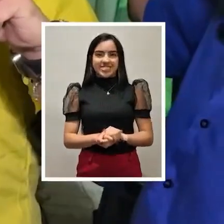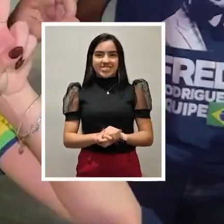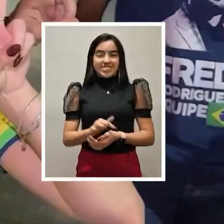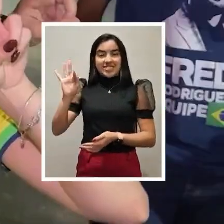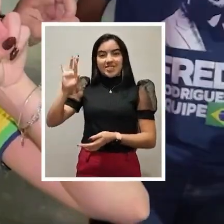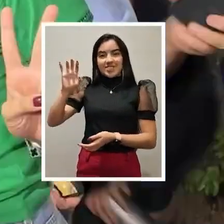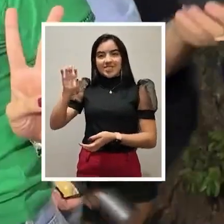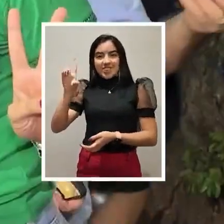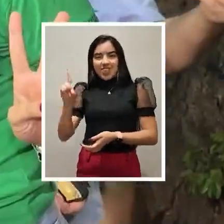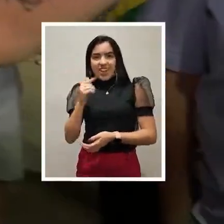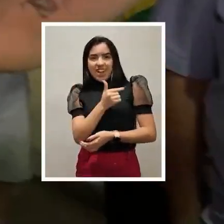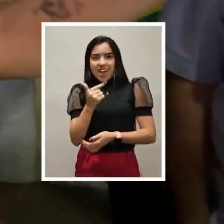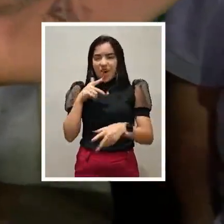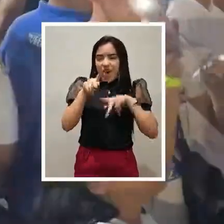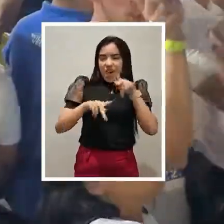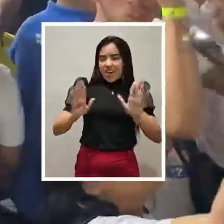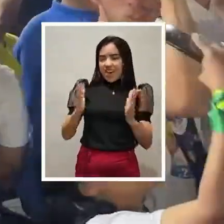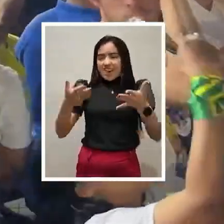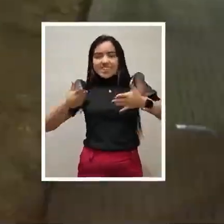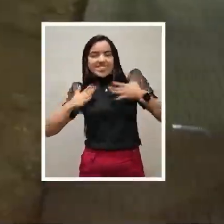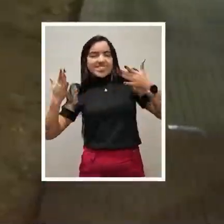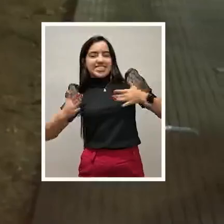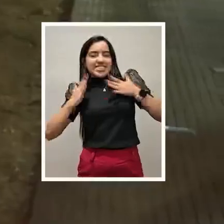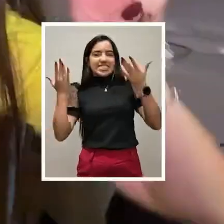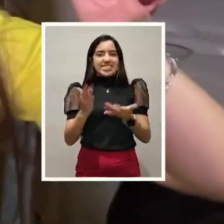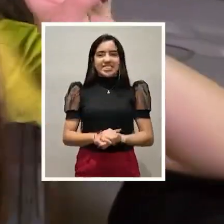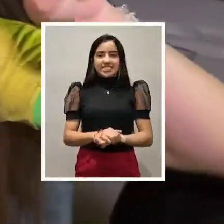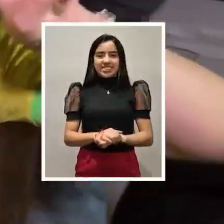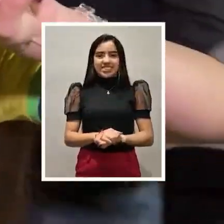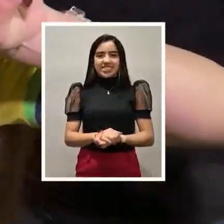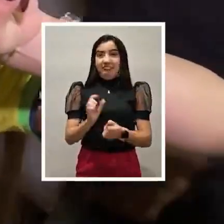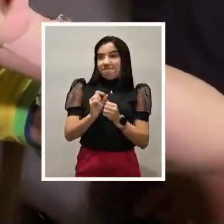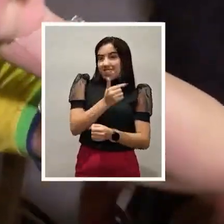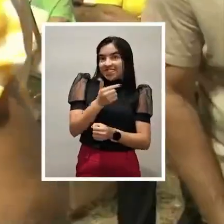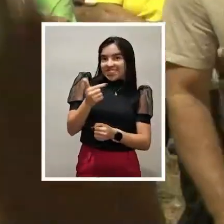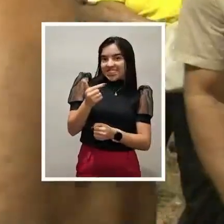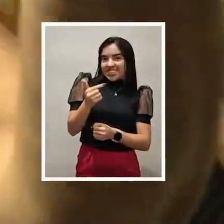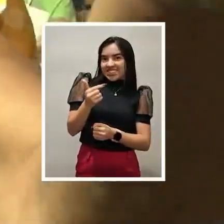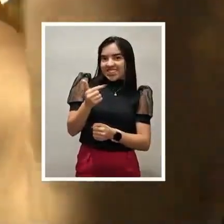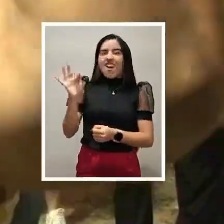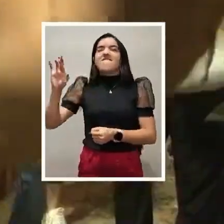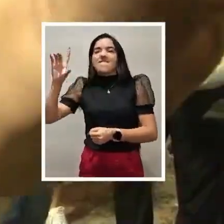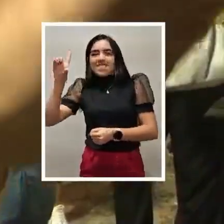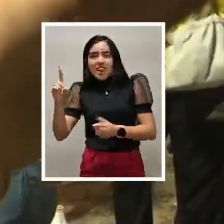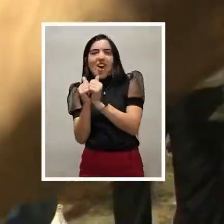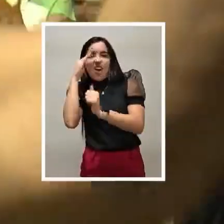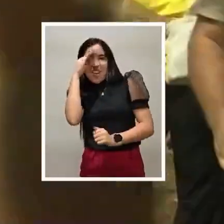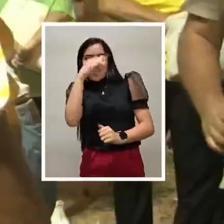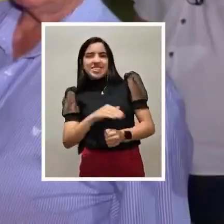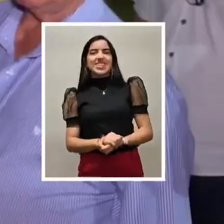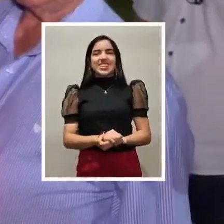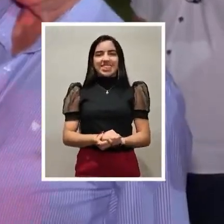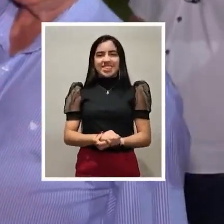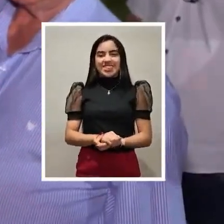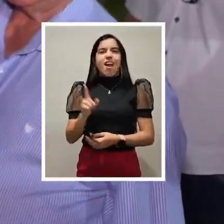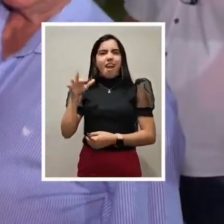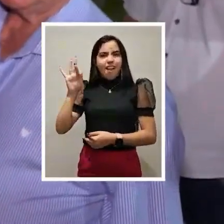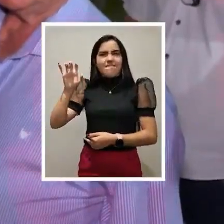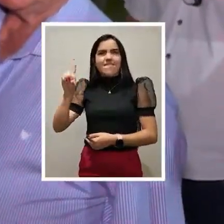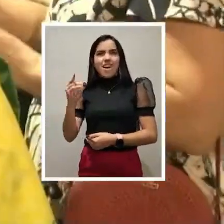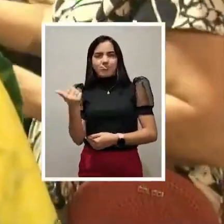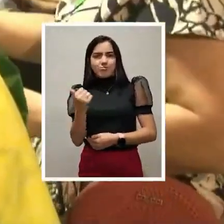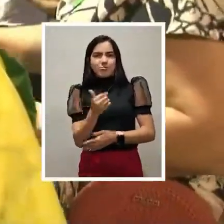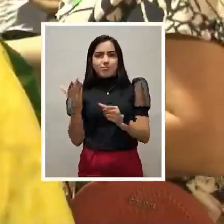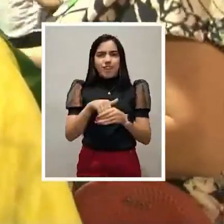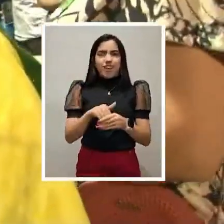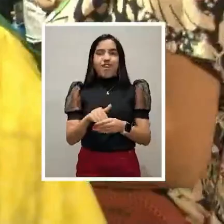O povo vai se orgulhar. É o Fred, é o Fred, o Fred. Fred 22. Sou o Fred Bolsonaro. É o Fred do primeiro